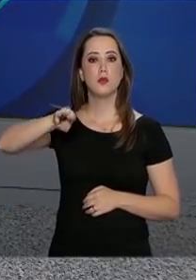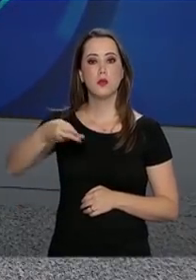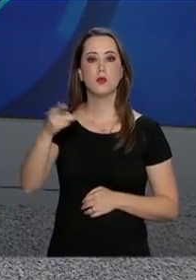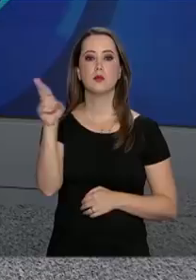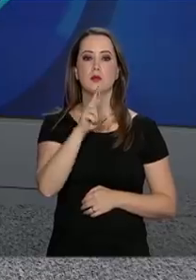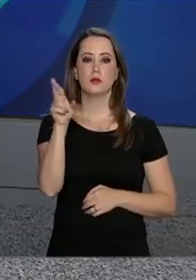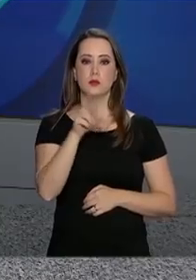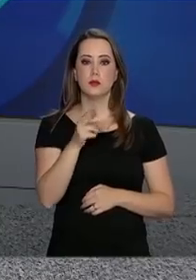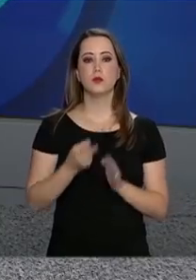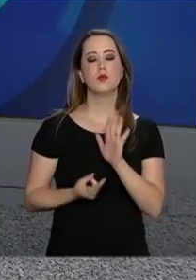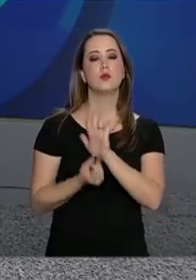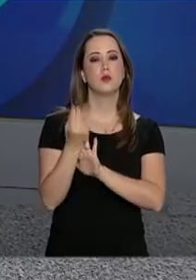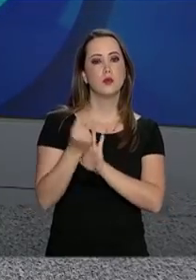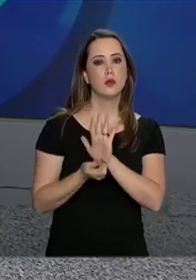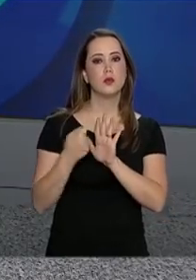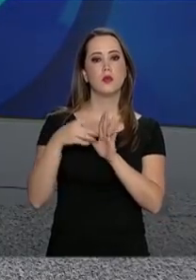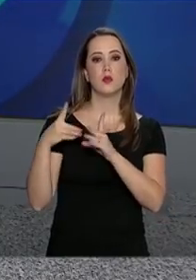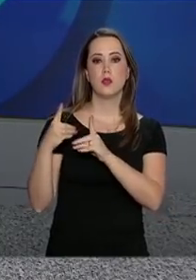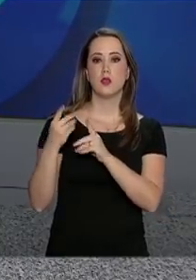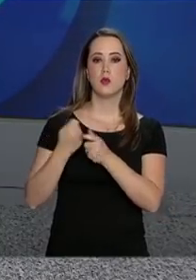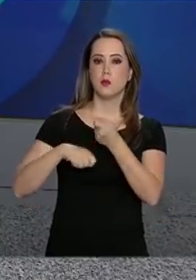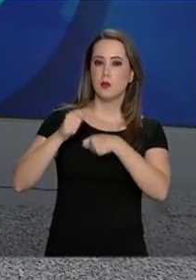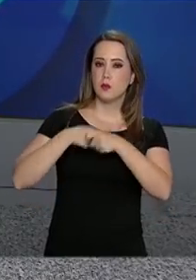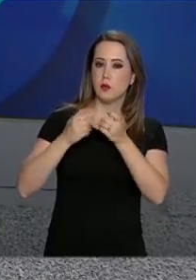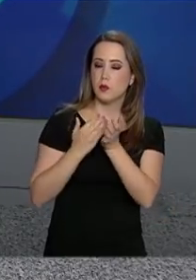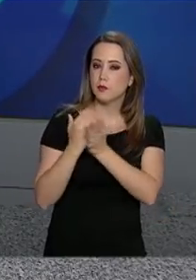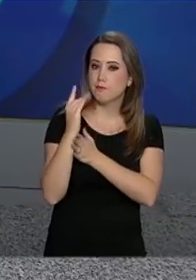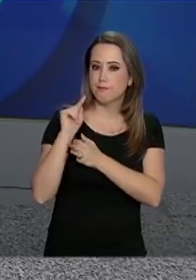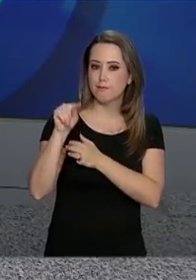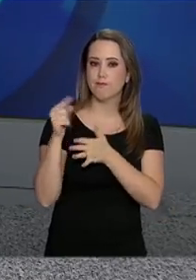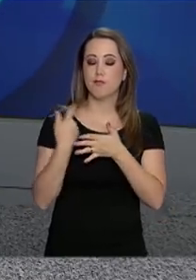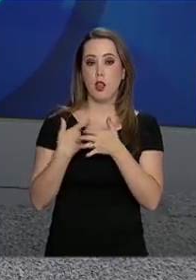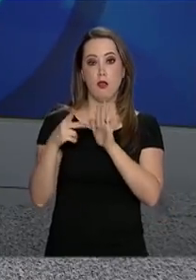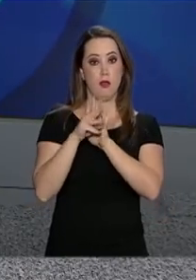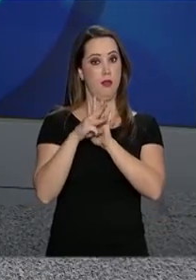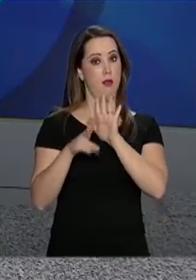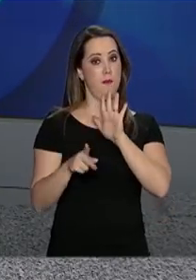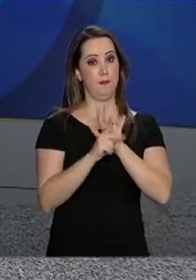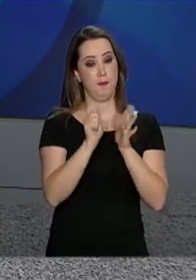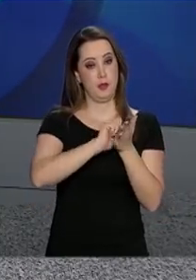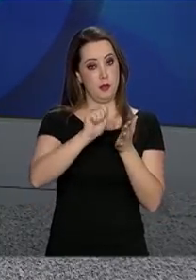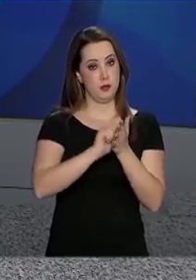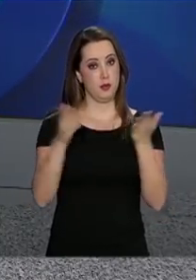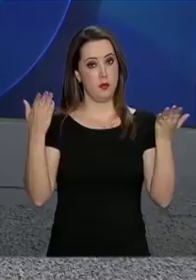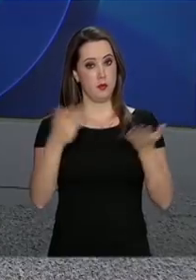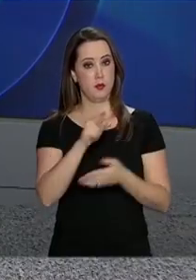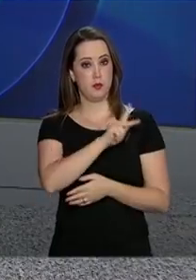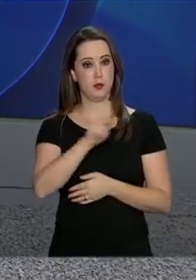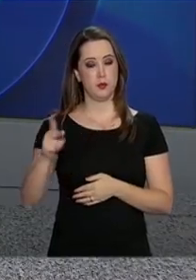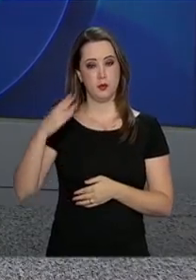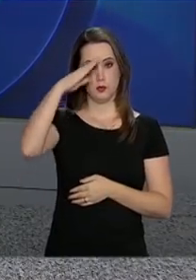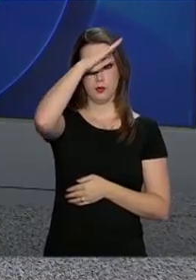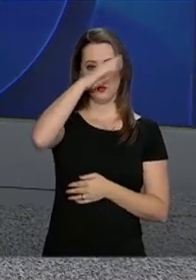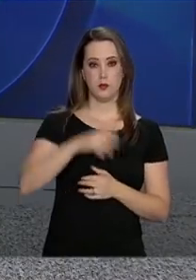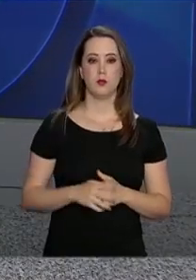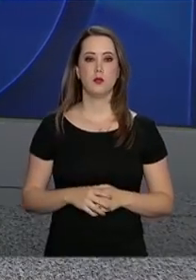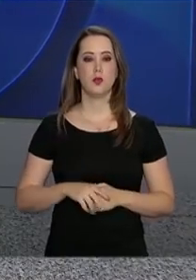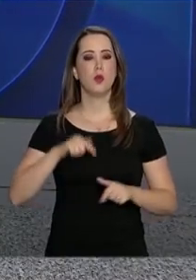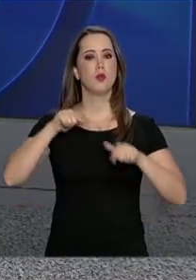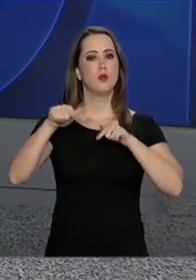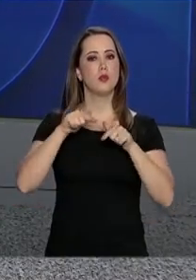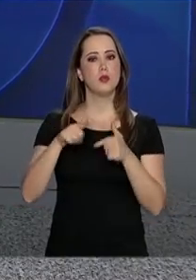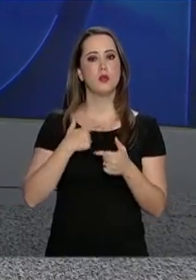milhões de reais. Esse é o valor que deve ser economizado a partir da medida provisória assinada hoje pelo presidente Jair Bolsonaro.